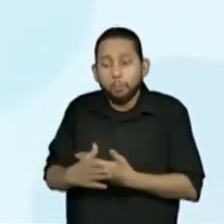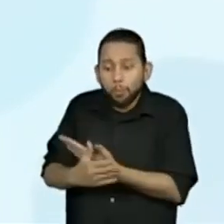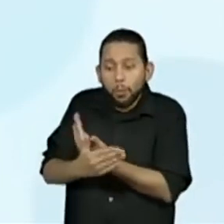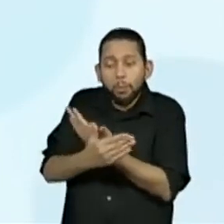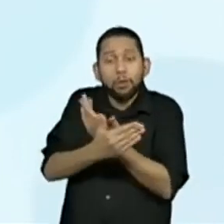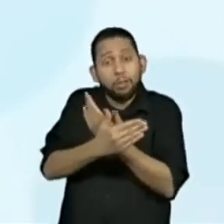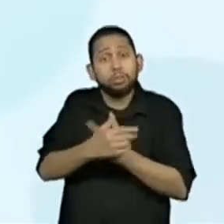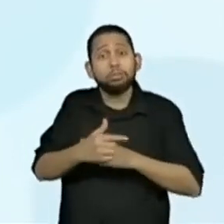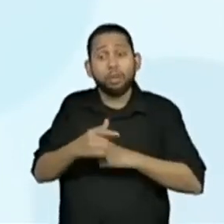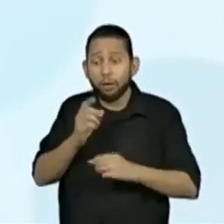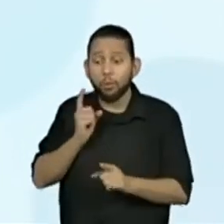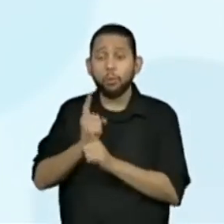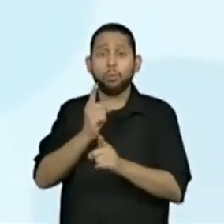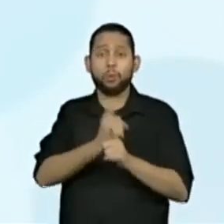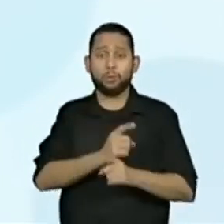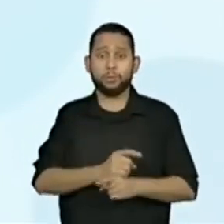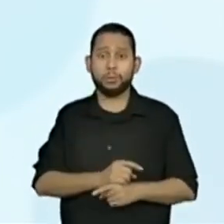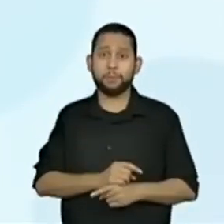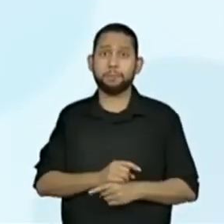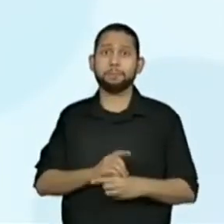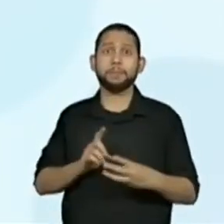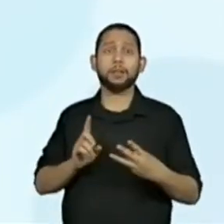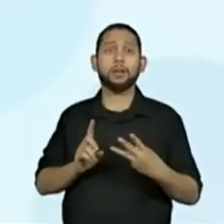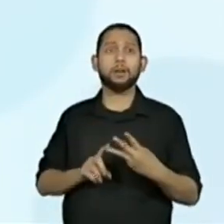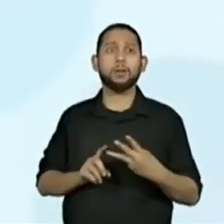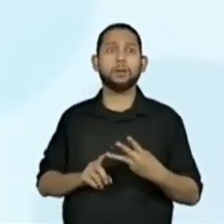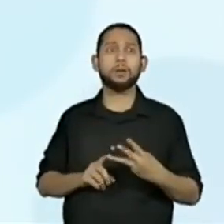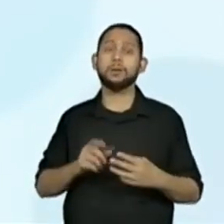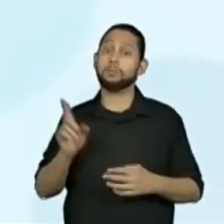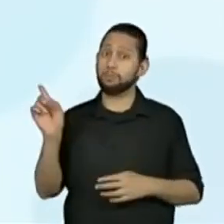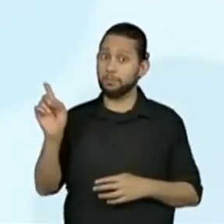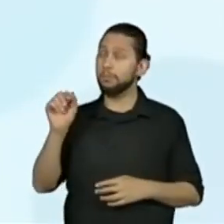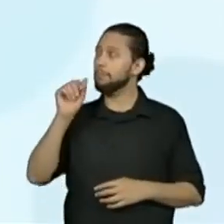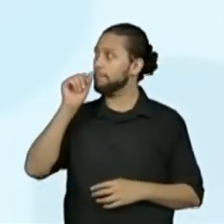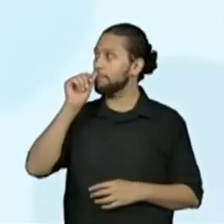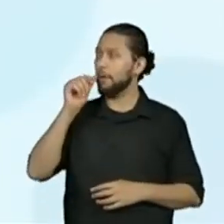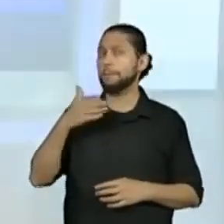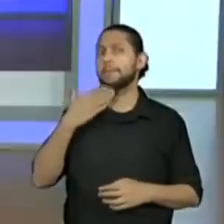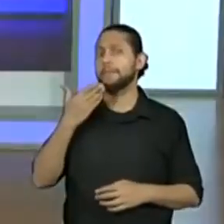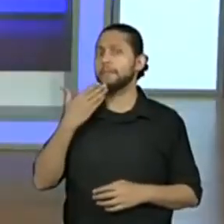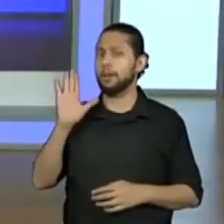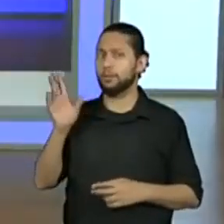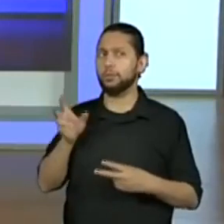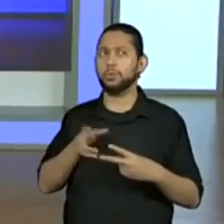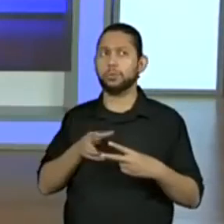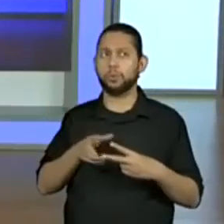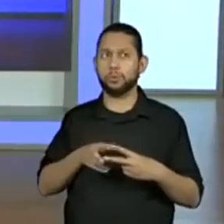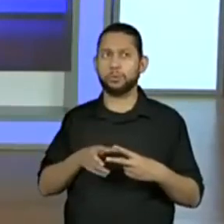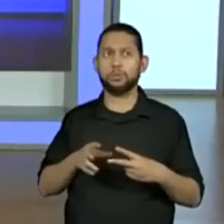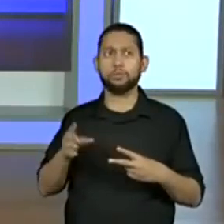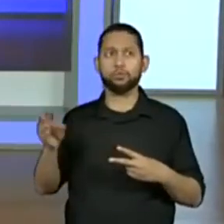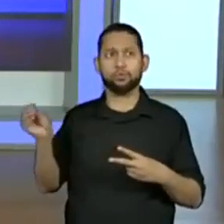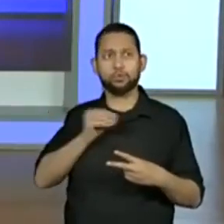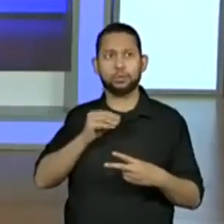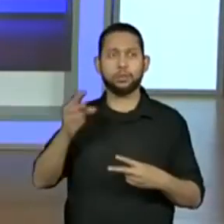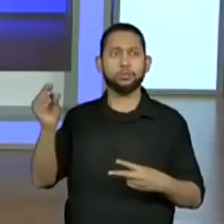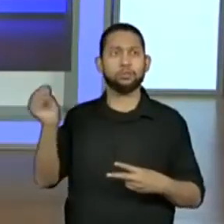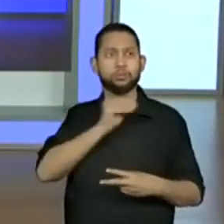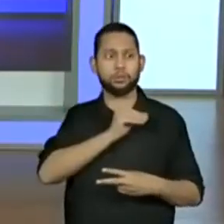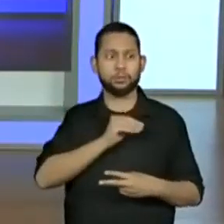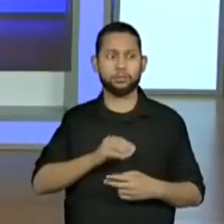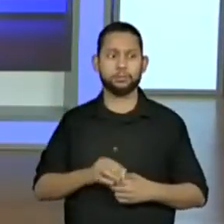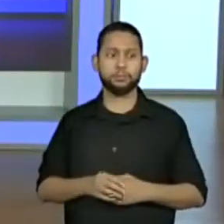encontradas. Então vamos descartar essas daqui, porque aí fica bem mais fácil de ir